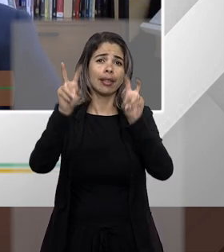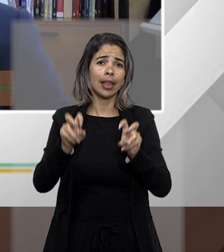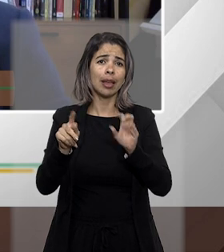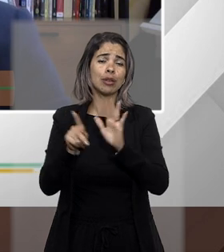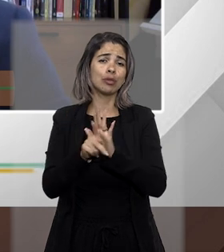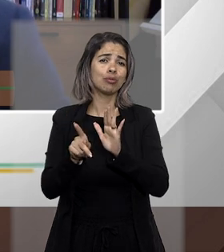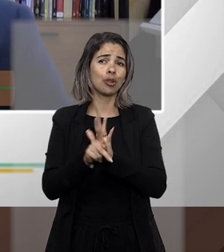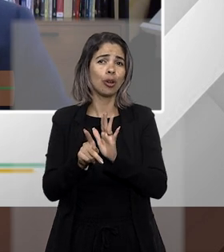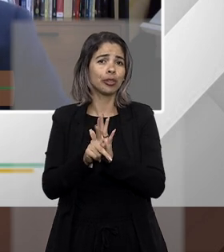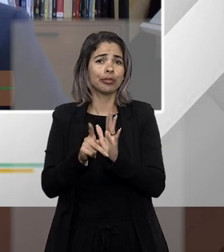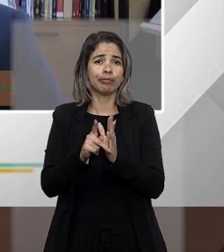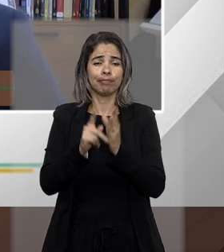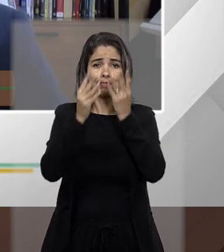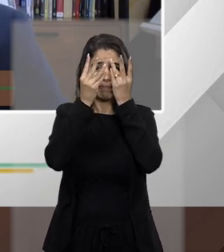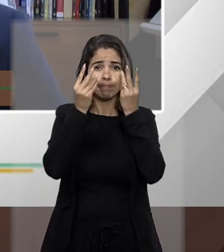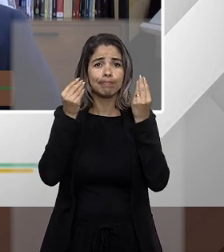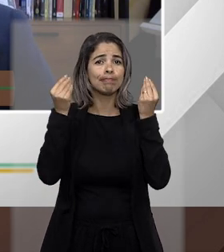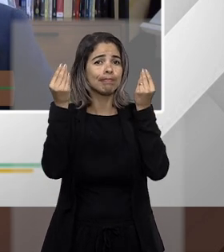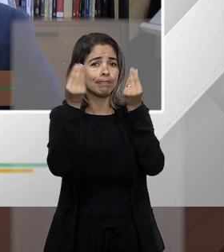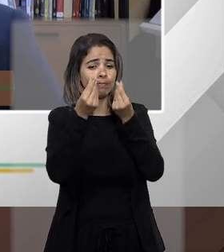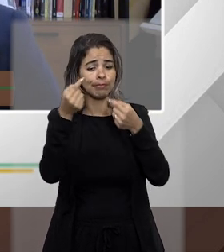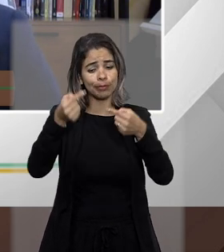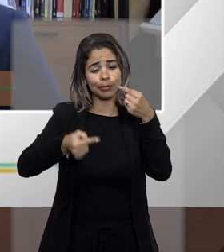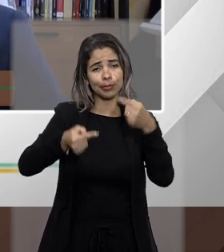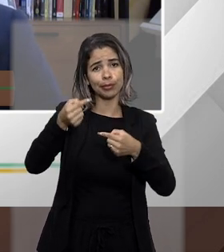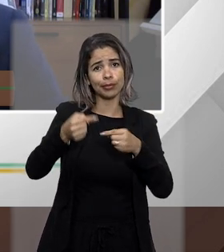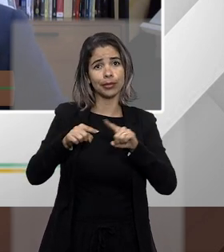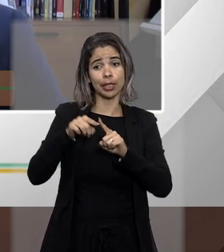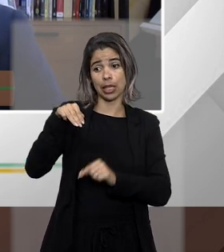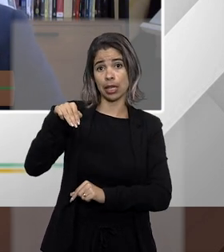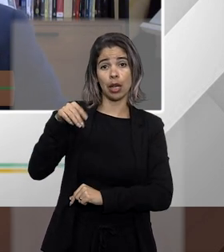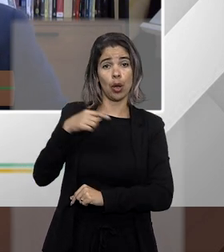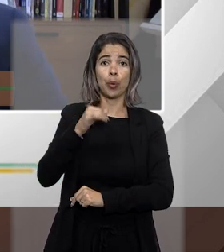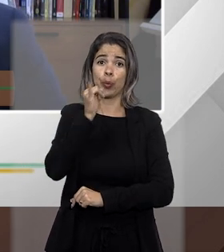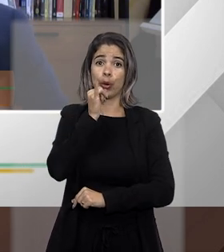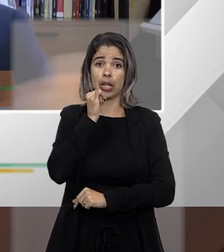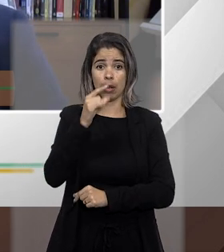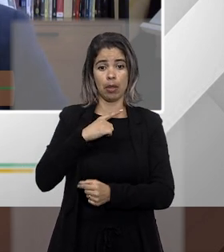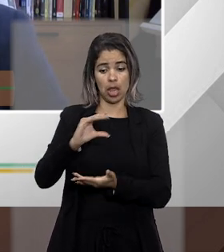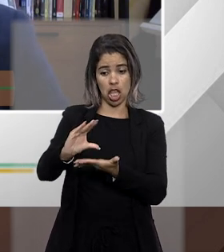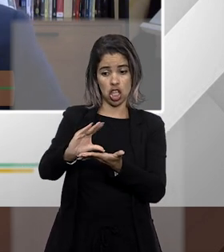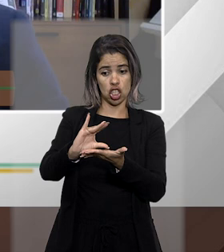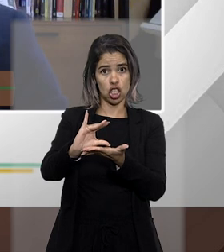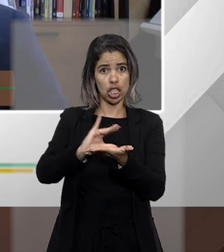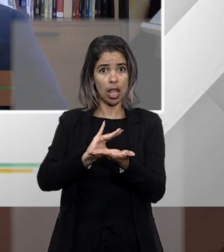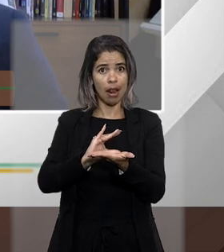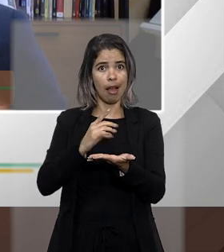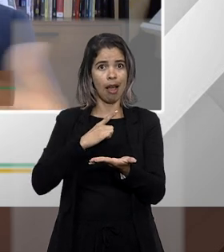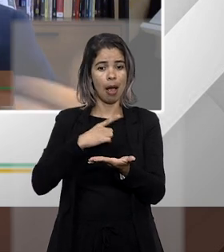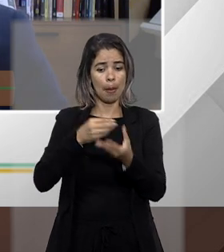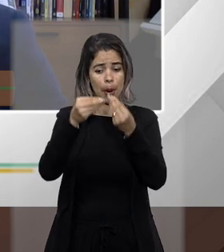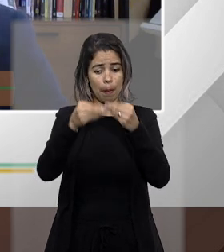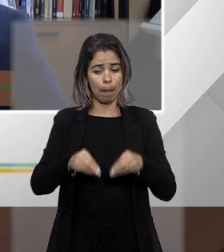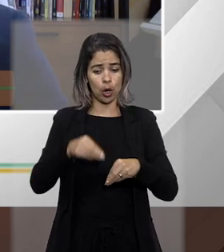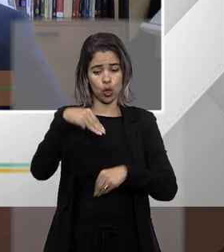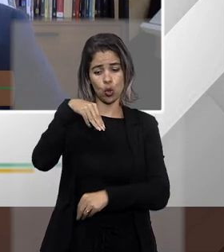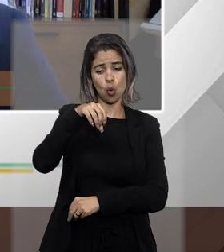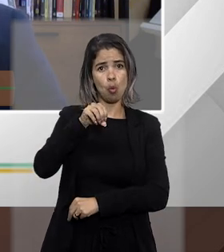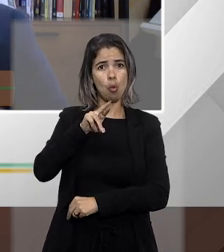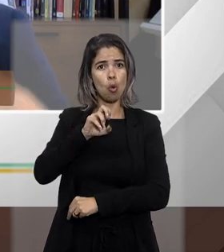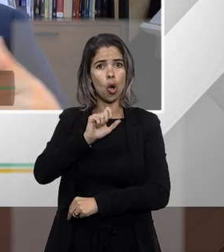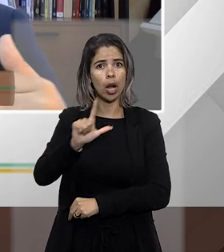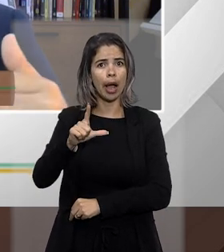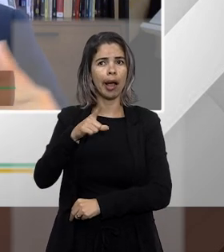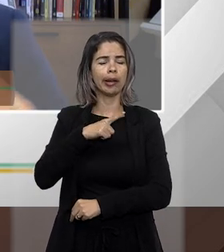discussão uma ação indenizatória por exemplo quando se discute um dano moral é invada de subjetivismo demanda dilação probatória